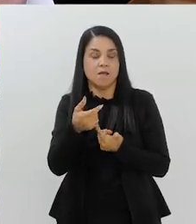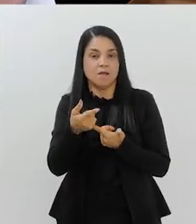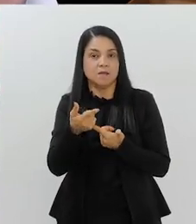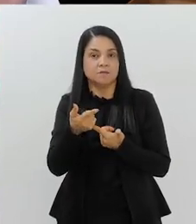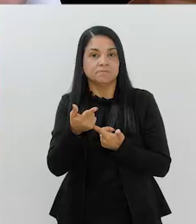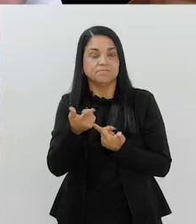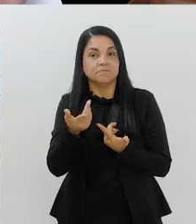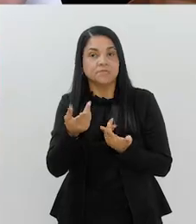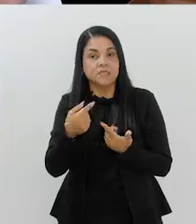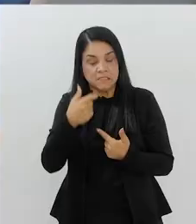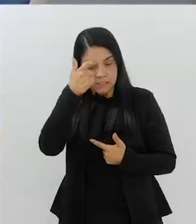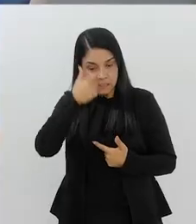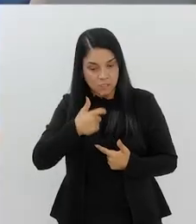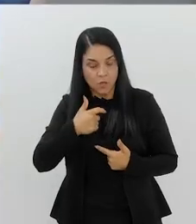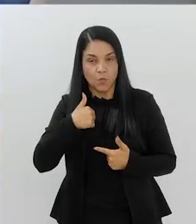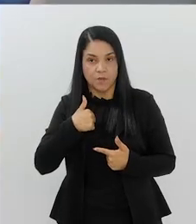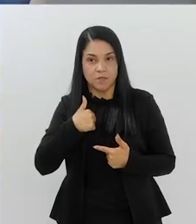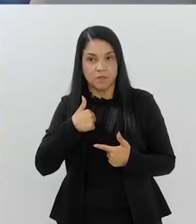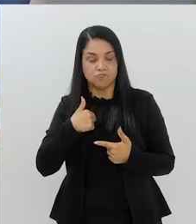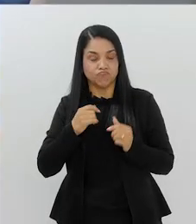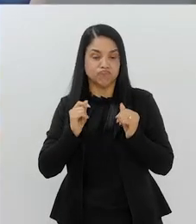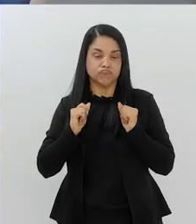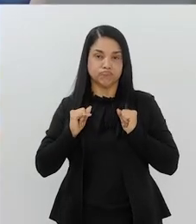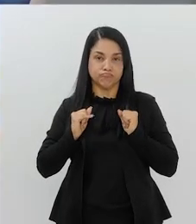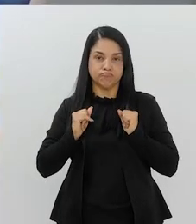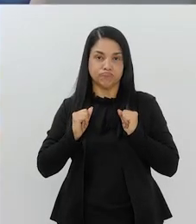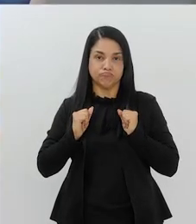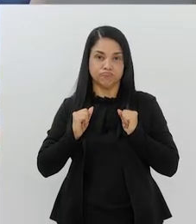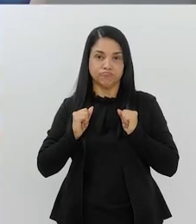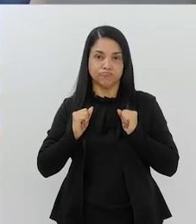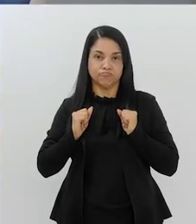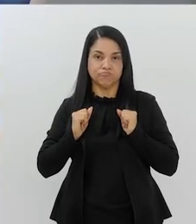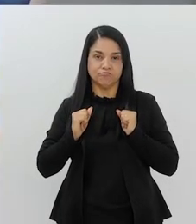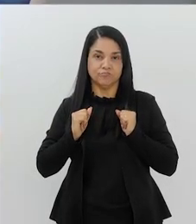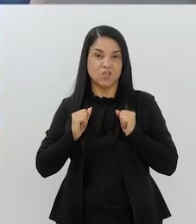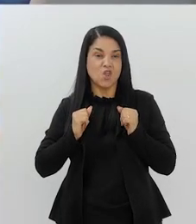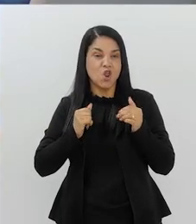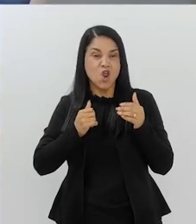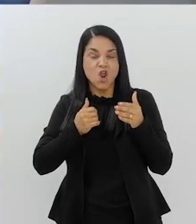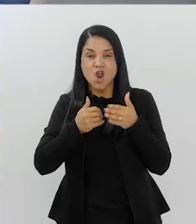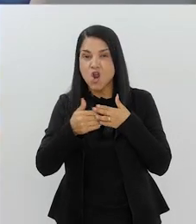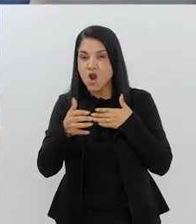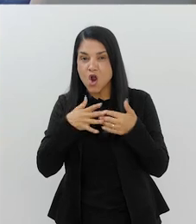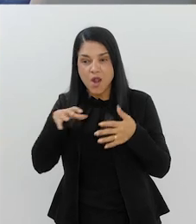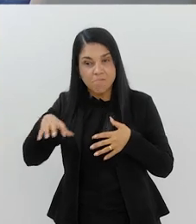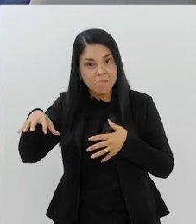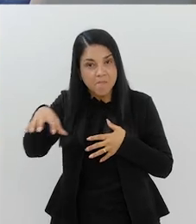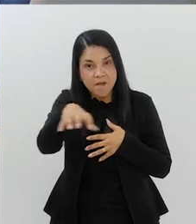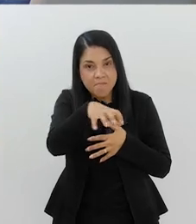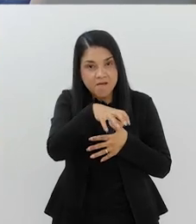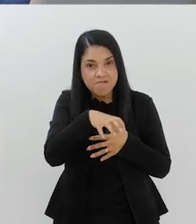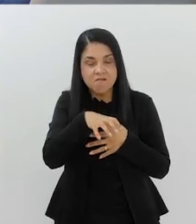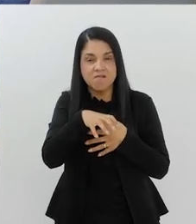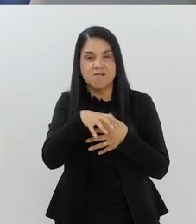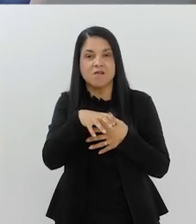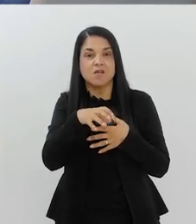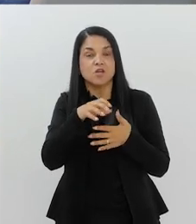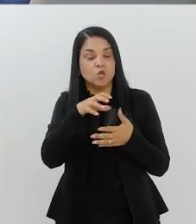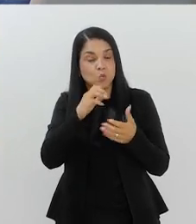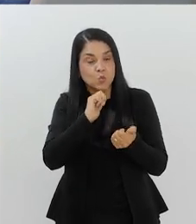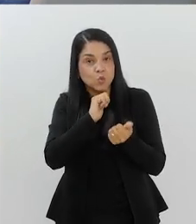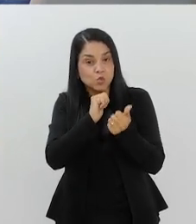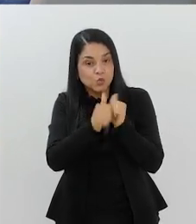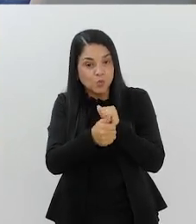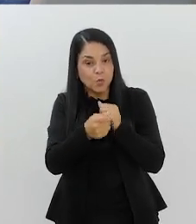oxigenar, porque se eu estou ali no comodismo, isso serve para qualquer segmento e principalmente para o